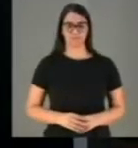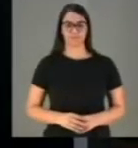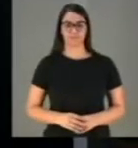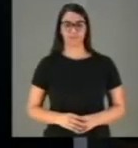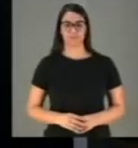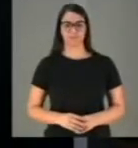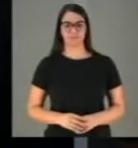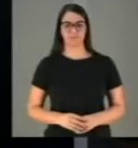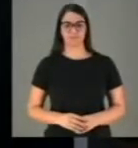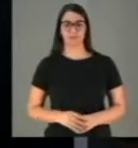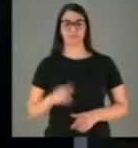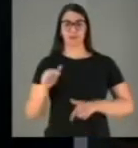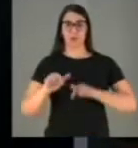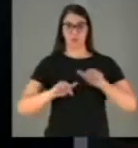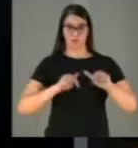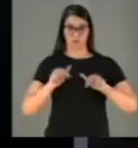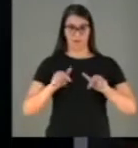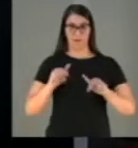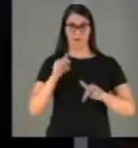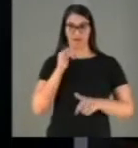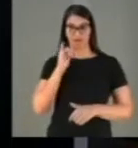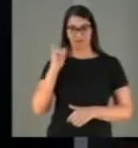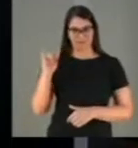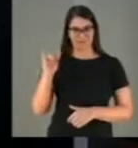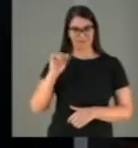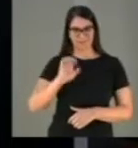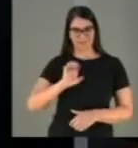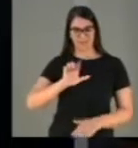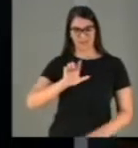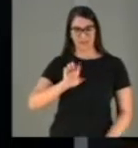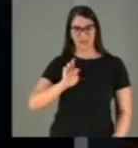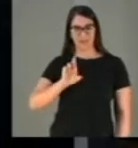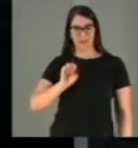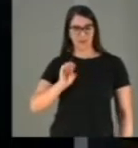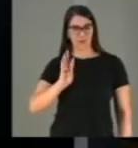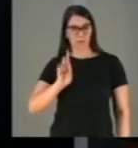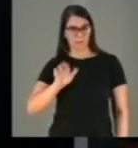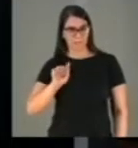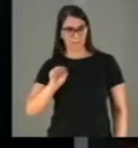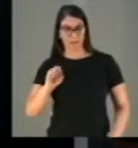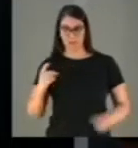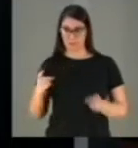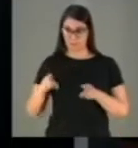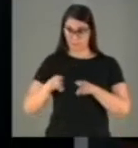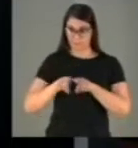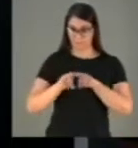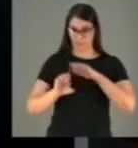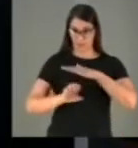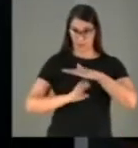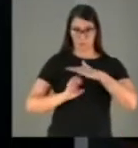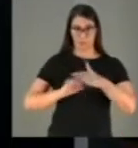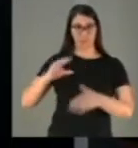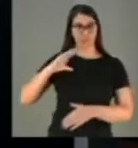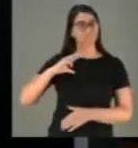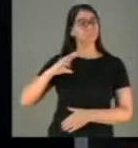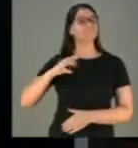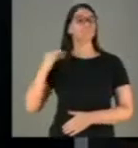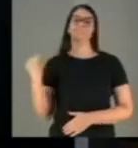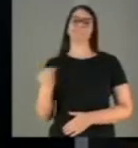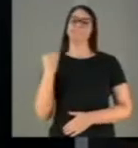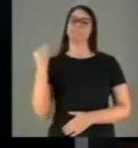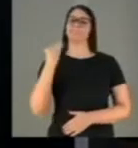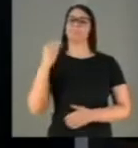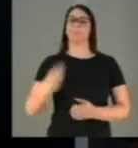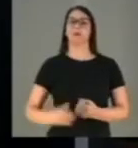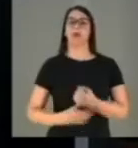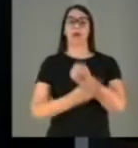A atuação da Eletrobras, em parceria com a iniciativa privada, foi crucial para que o país pudesse garantir a